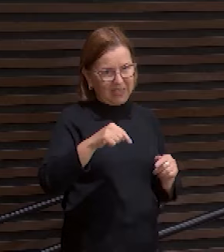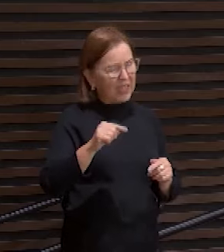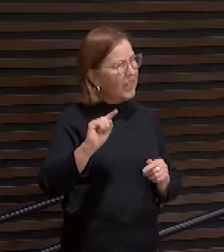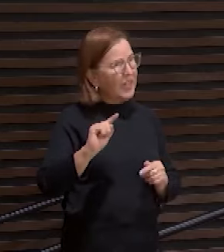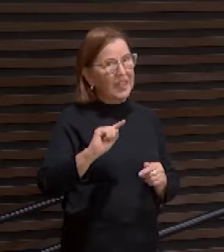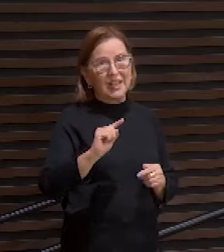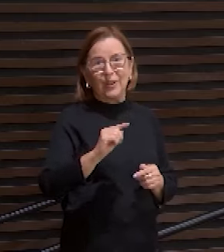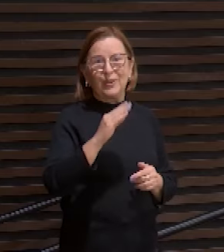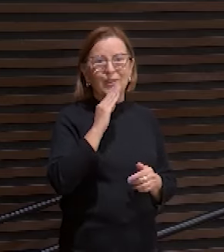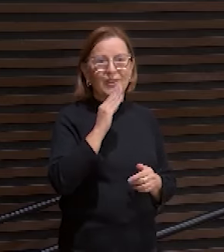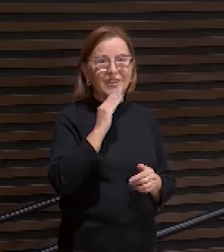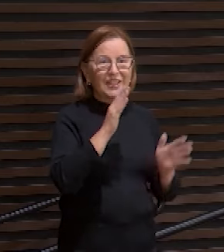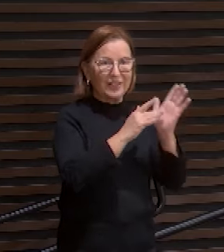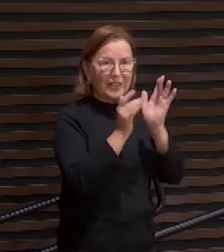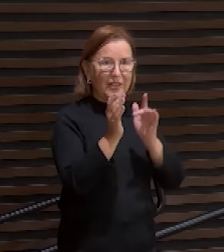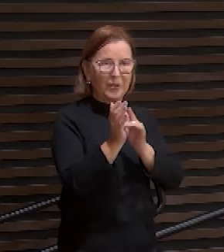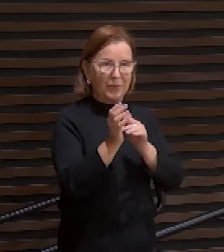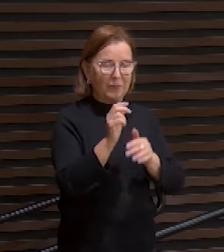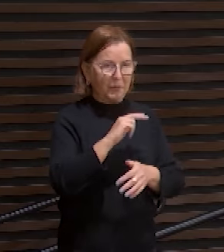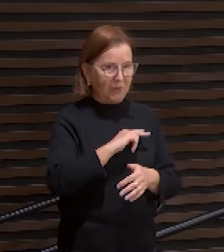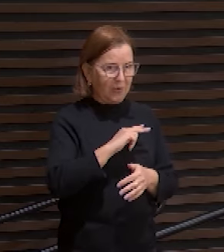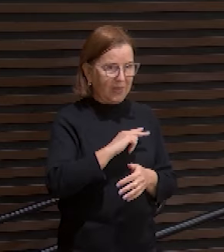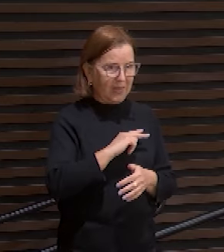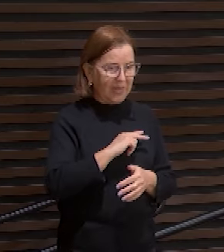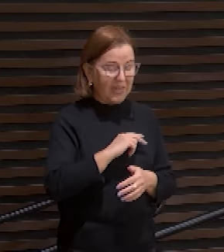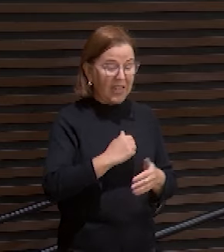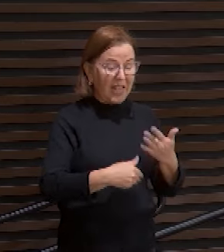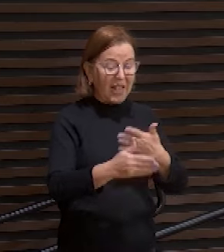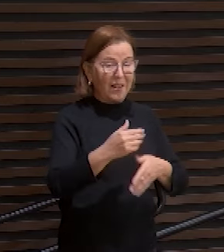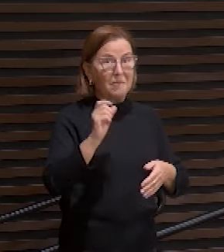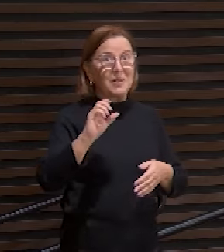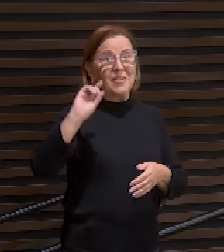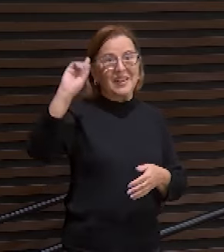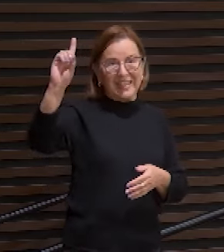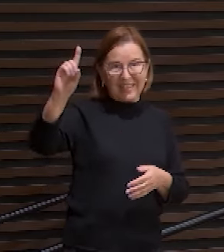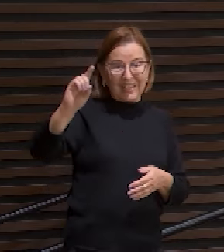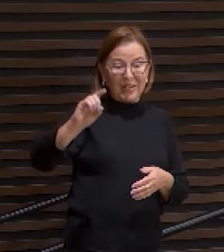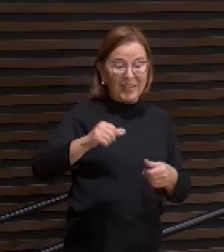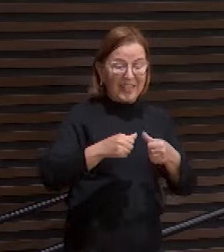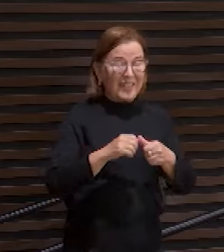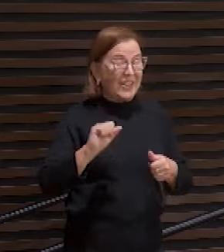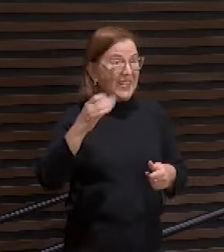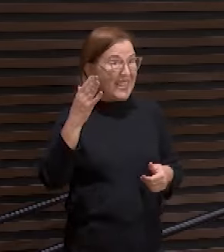que por meio da exposição da sua palavra isso aconteça hoje e haja salvação para a vida eterna.